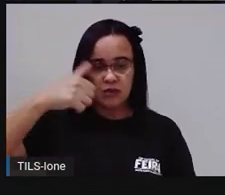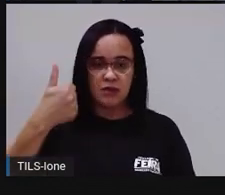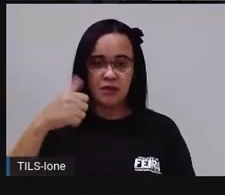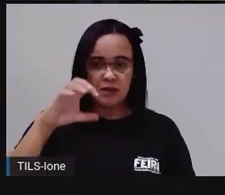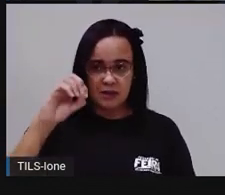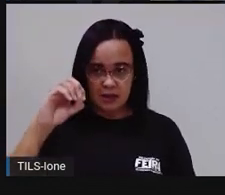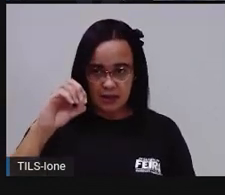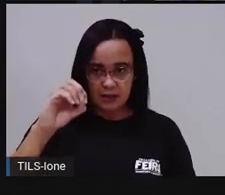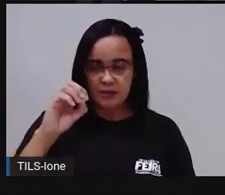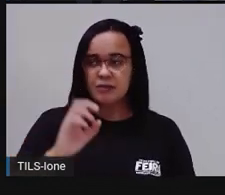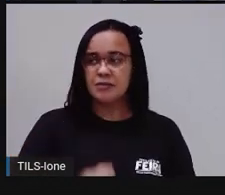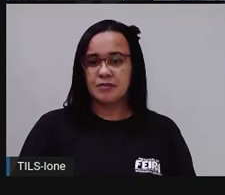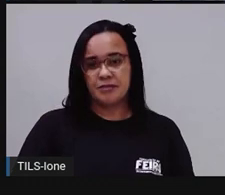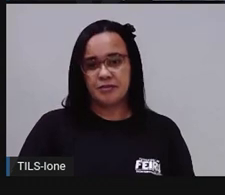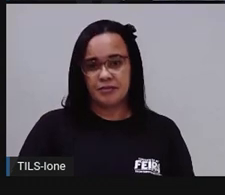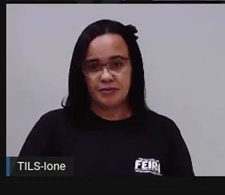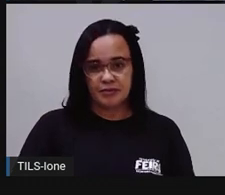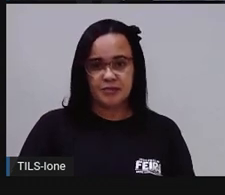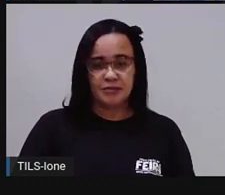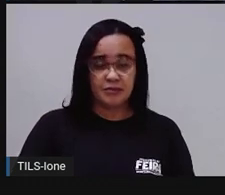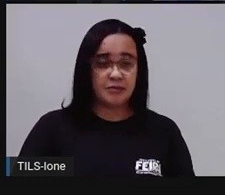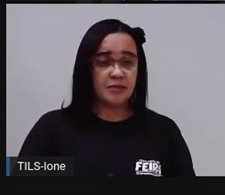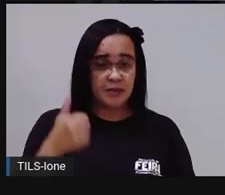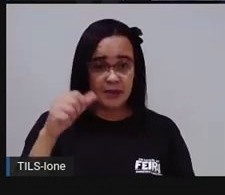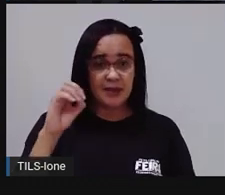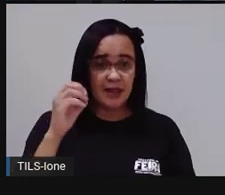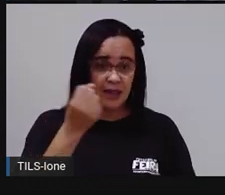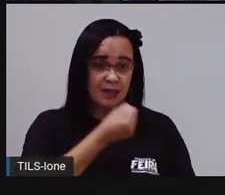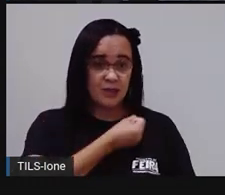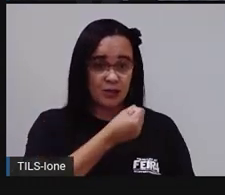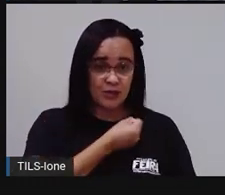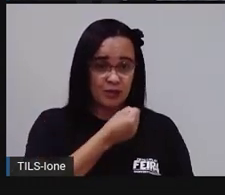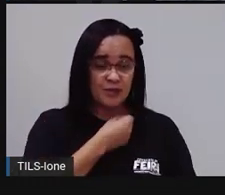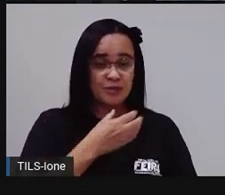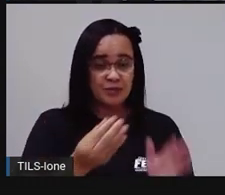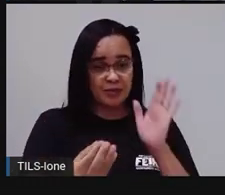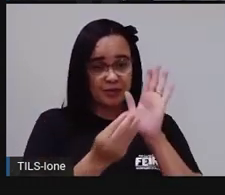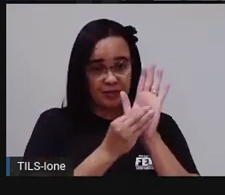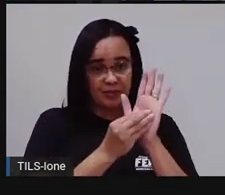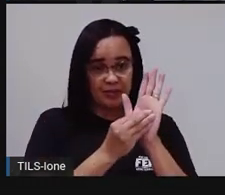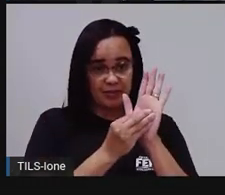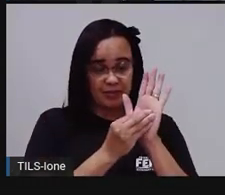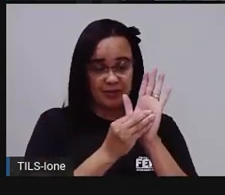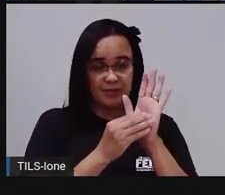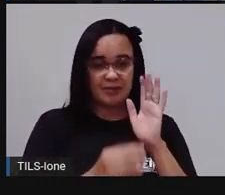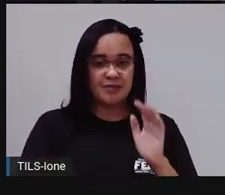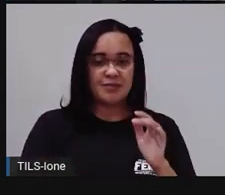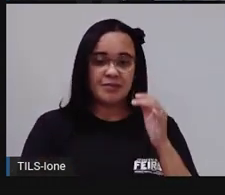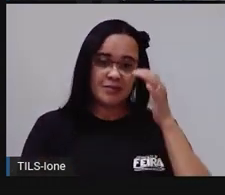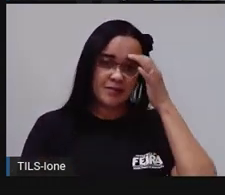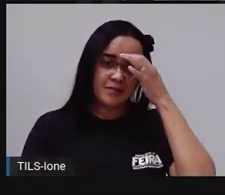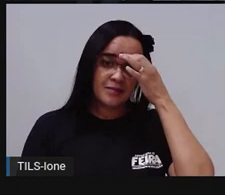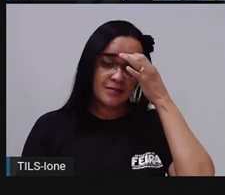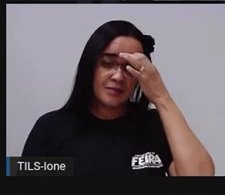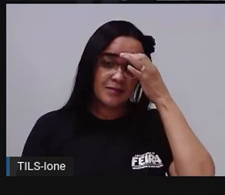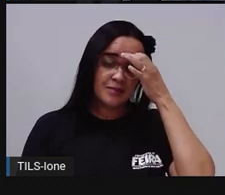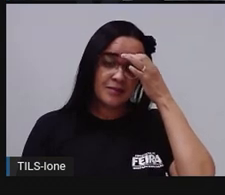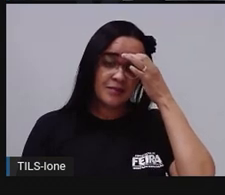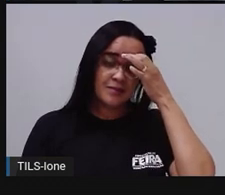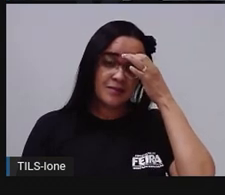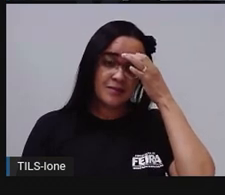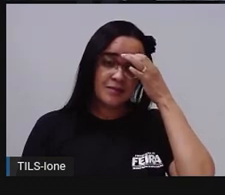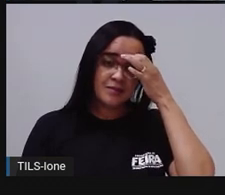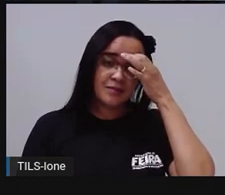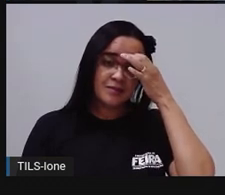9, 10. Então, eu tenho 10 números aqui nessa reta, né? Então, eu já sei que daqui pra cá vai ter o